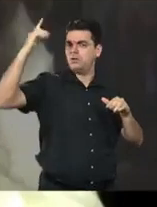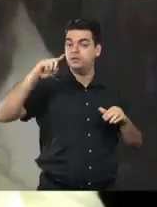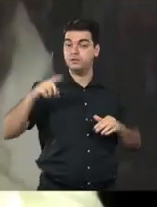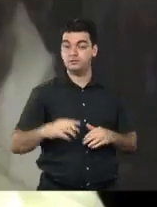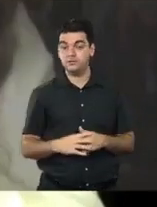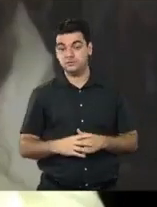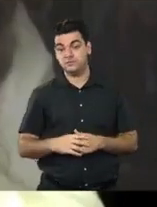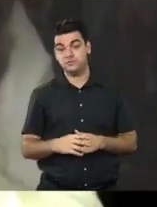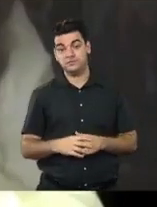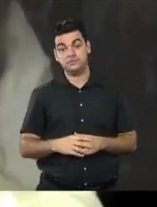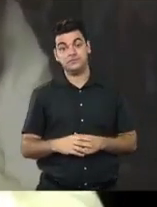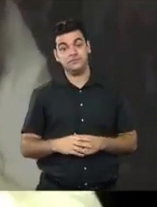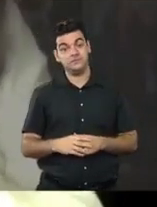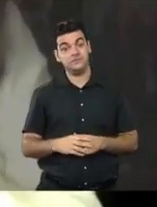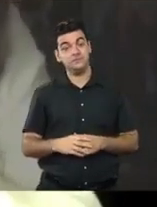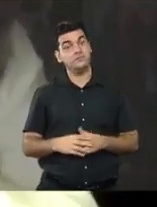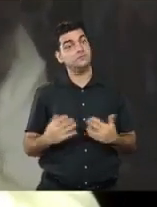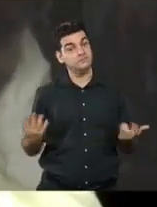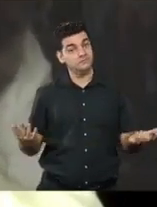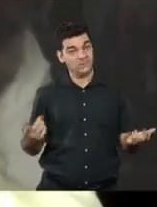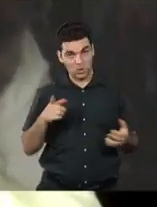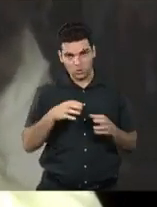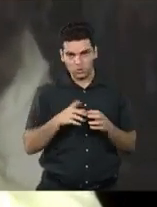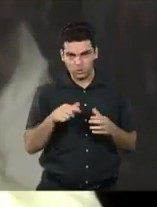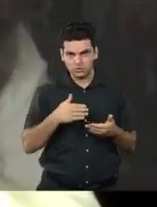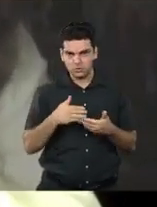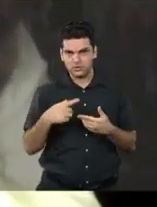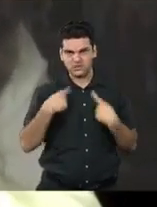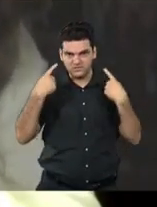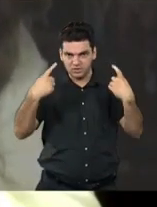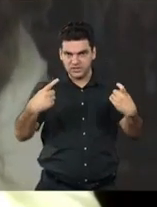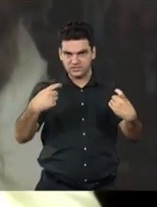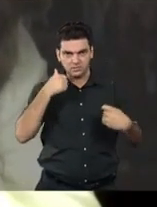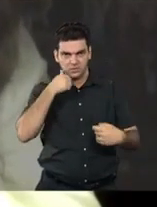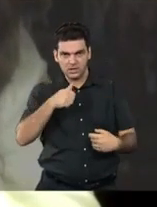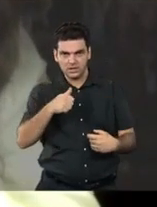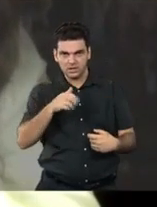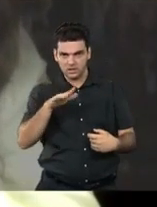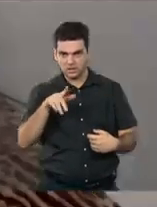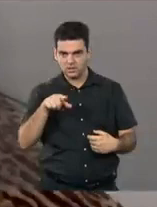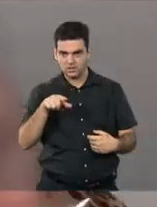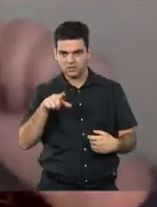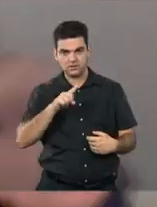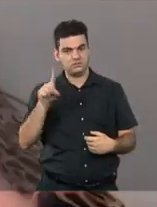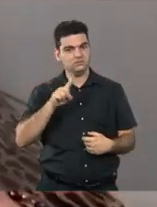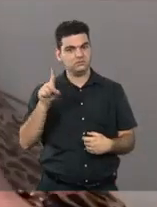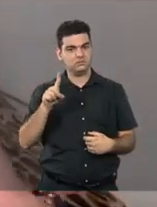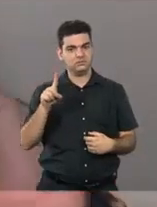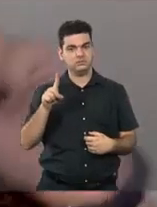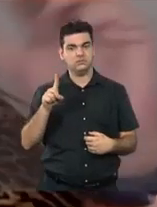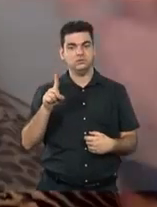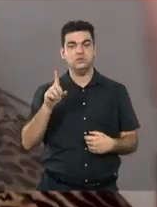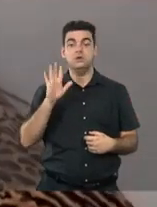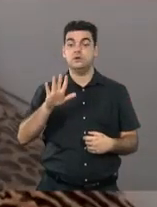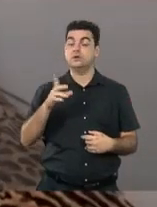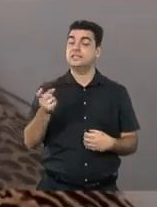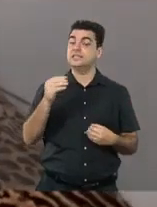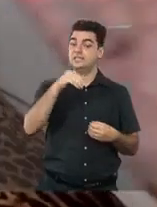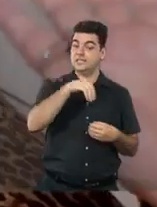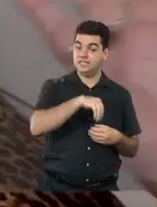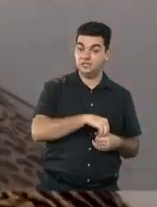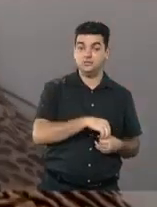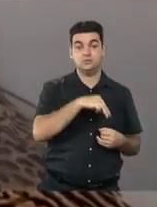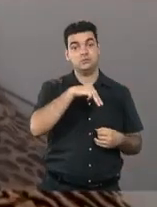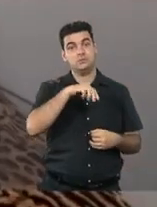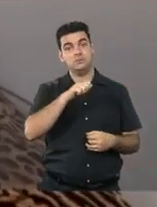o Mulheres começou até por um caso de violência, não foi? De uma funcionária tua, a ideia? Não, dentro do magazine, agora Mulheres do